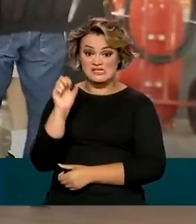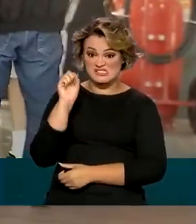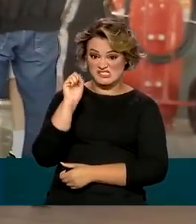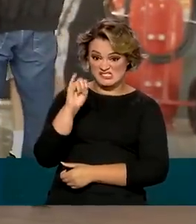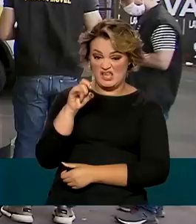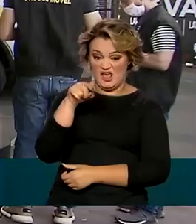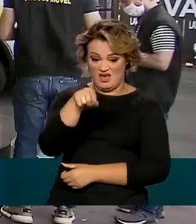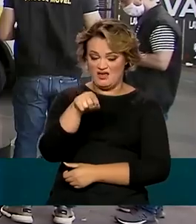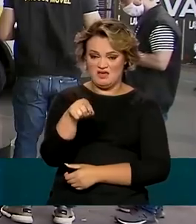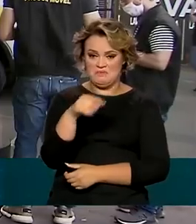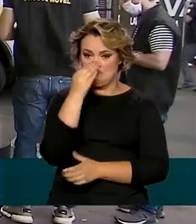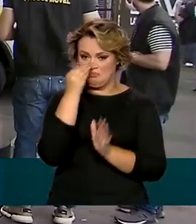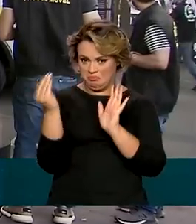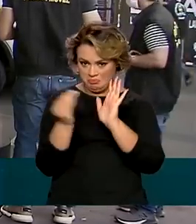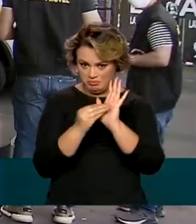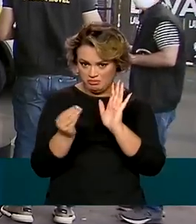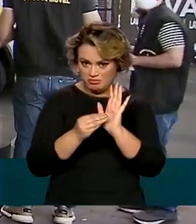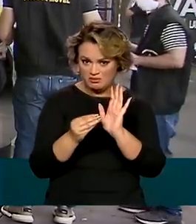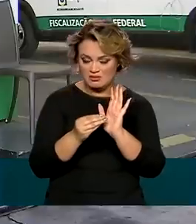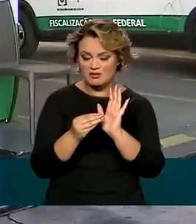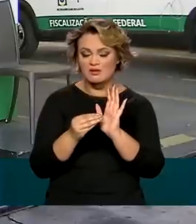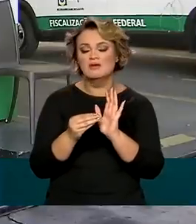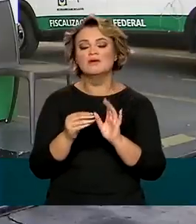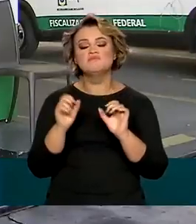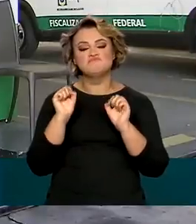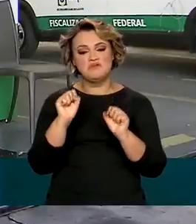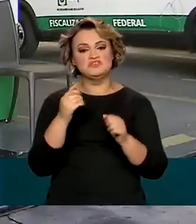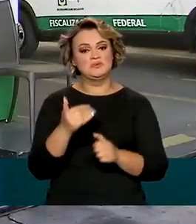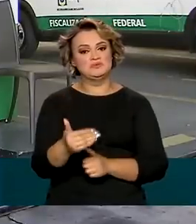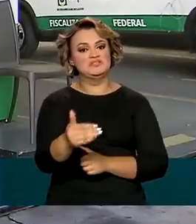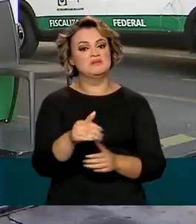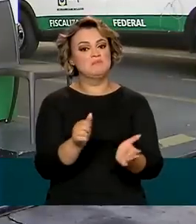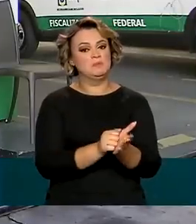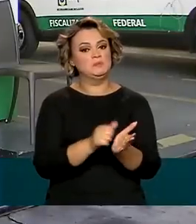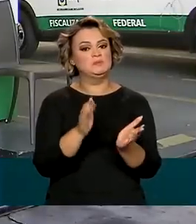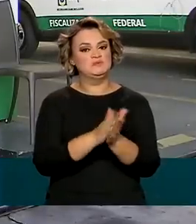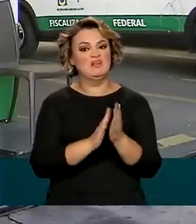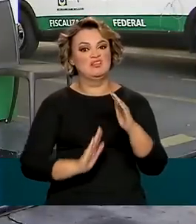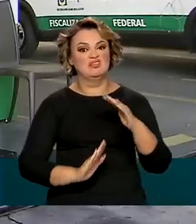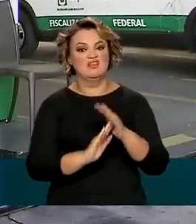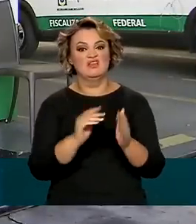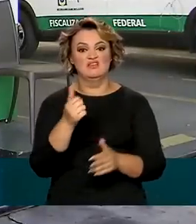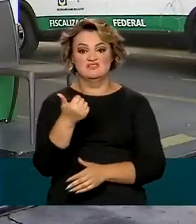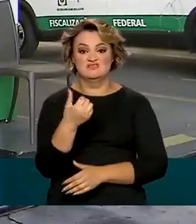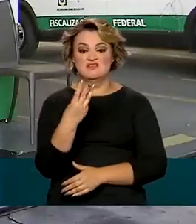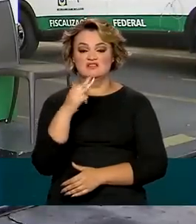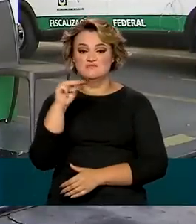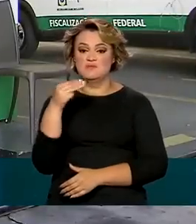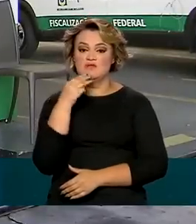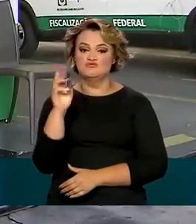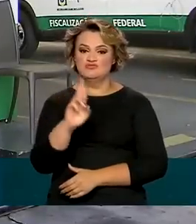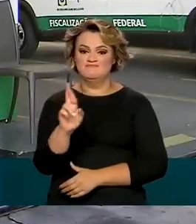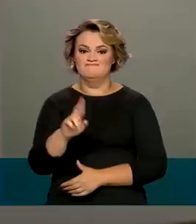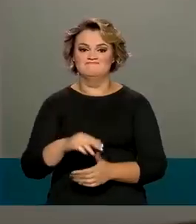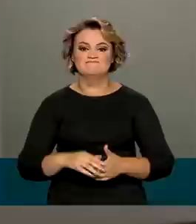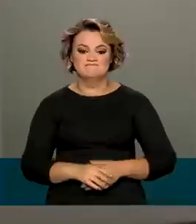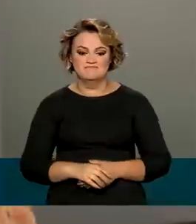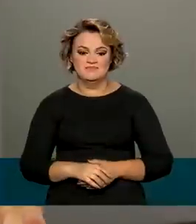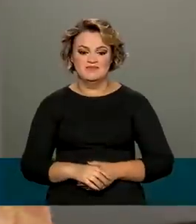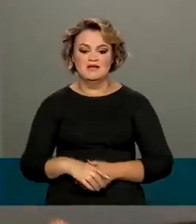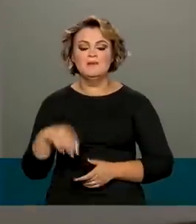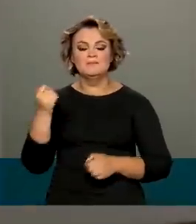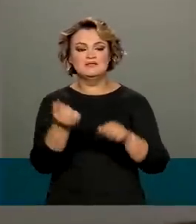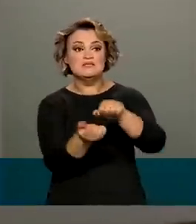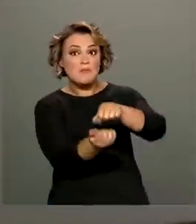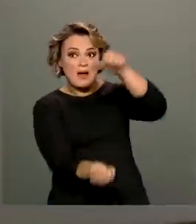estabelecimento não cumpra a determinação, pode ter que pagar multa de até 13 milhões de reais. Tem que ter uma